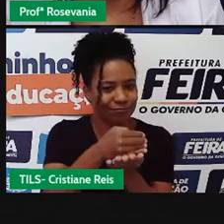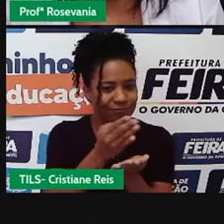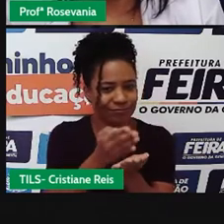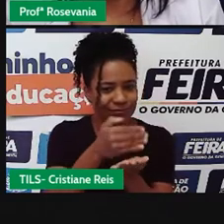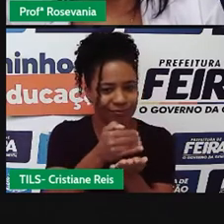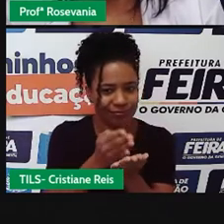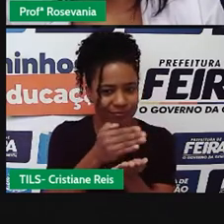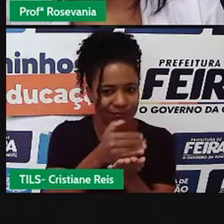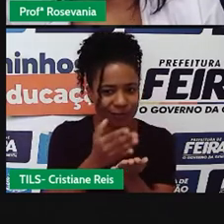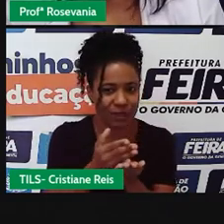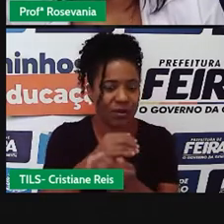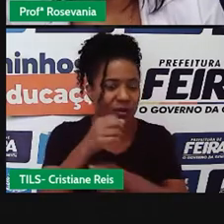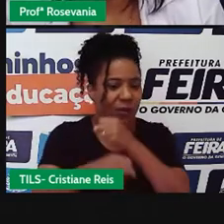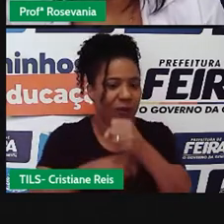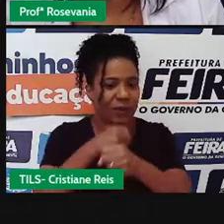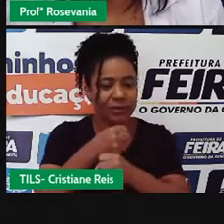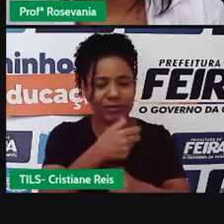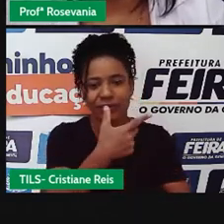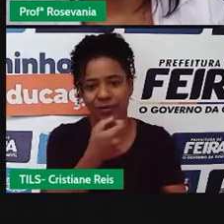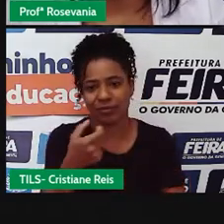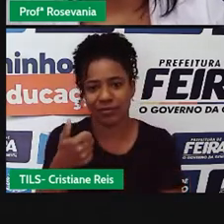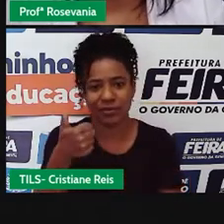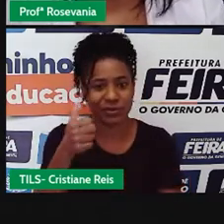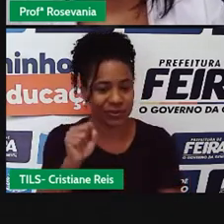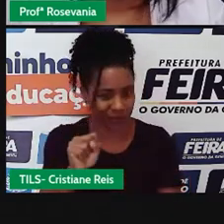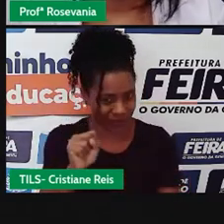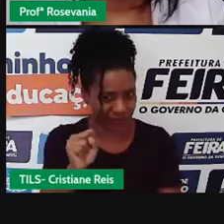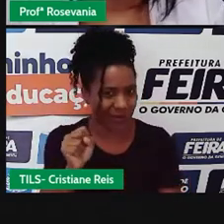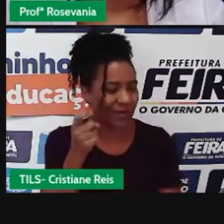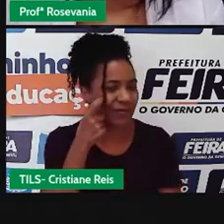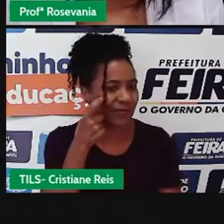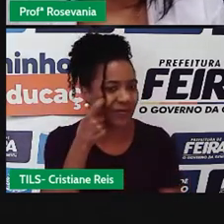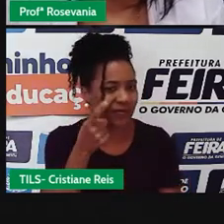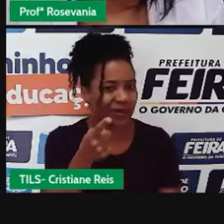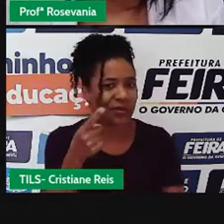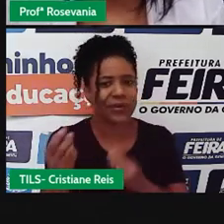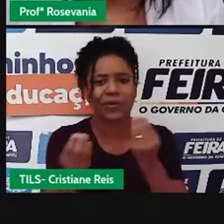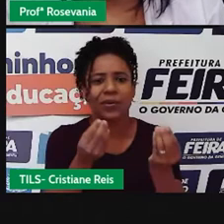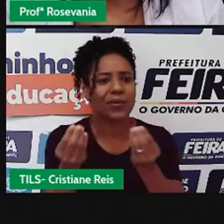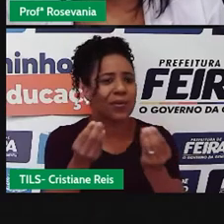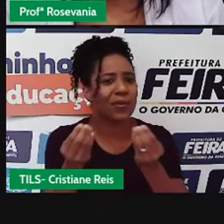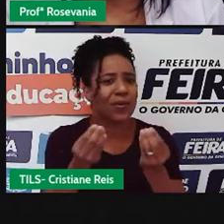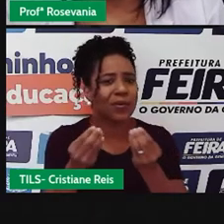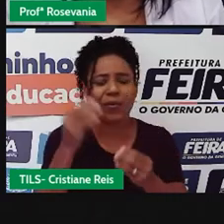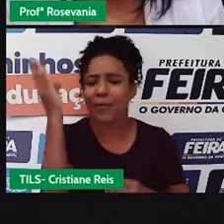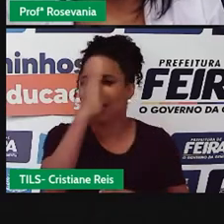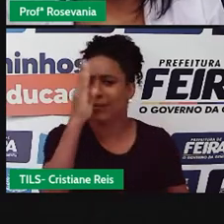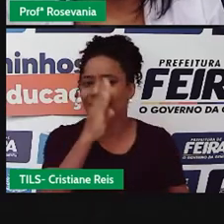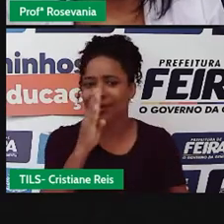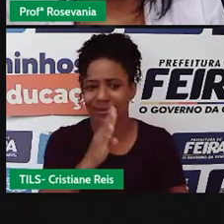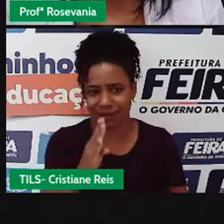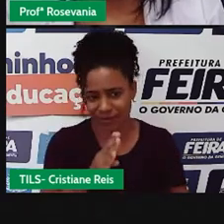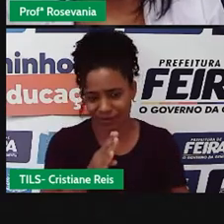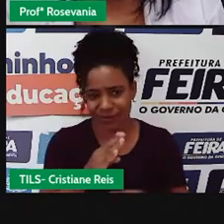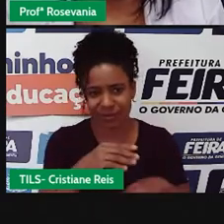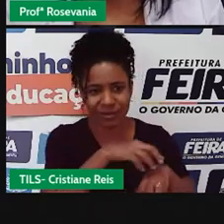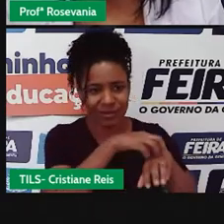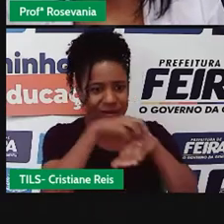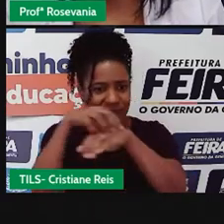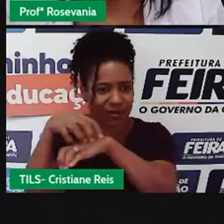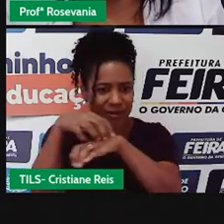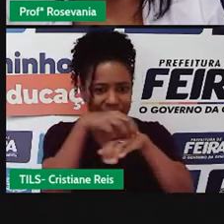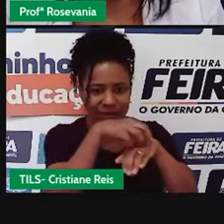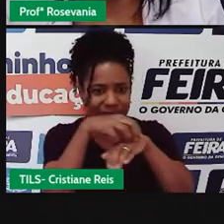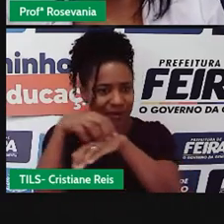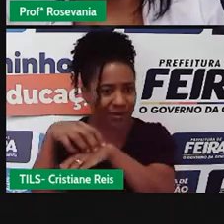de 2018, que fala da composição da matriz de transporte de carga no Brasil, né, em 2018. Não é tão atual, mas